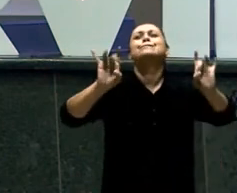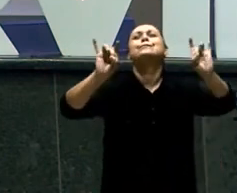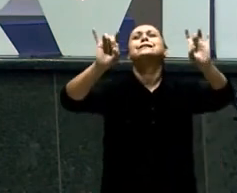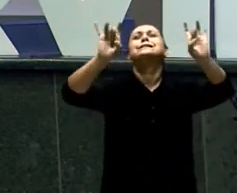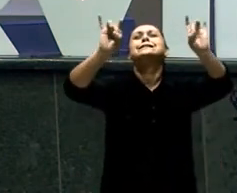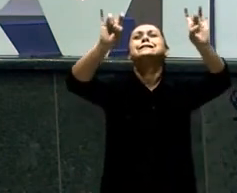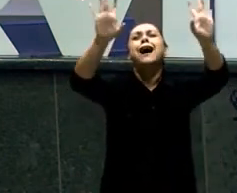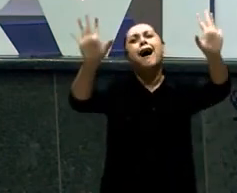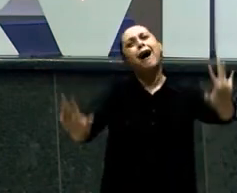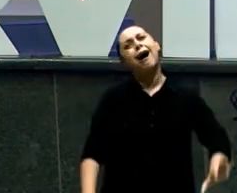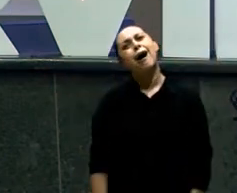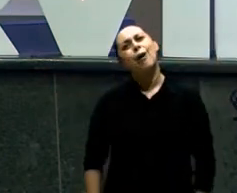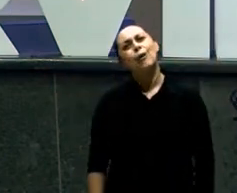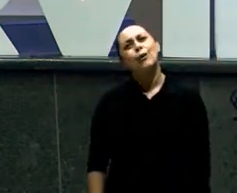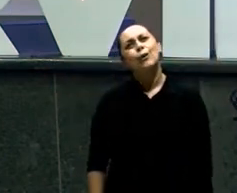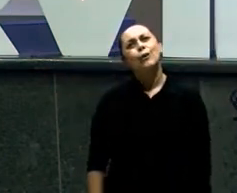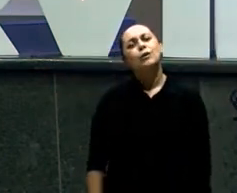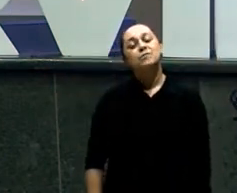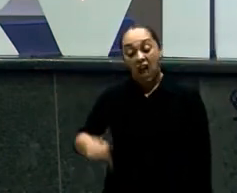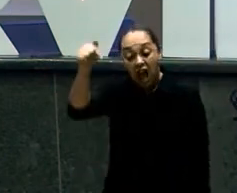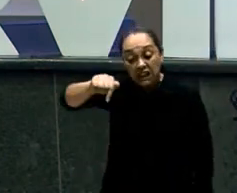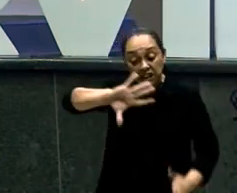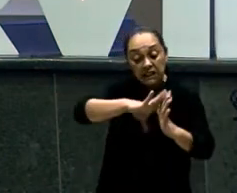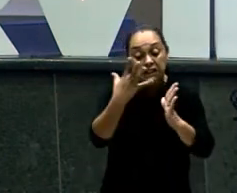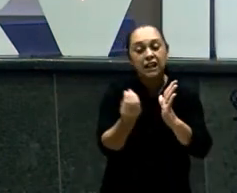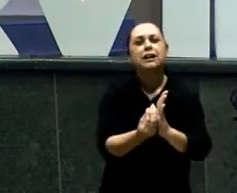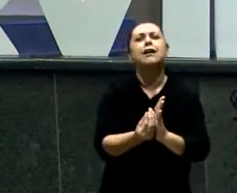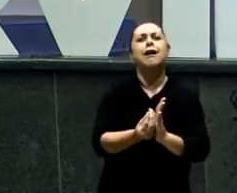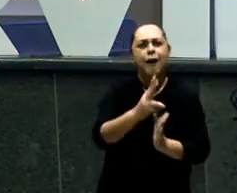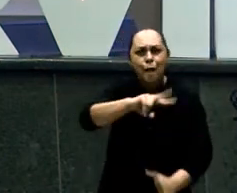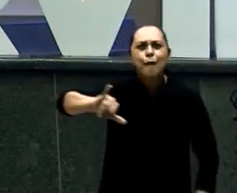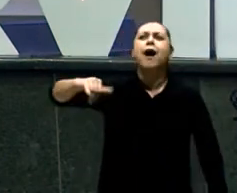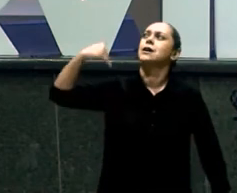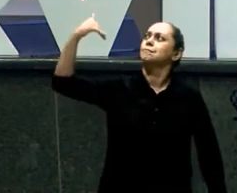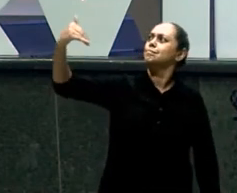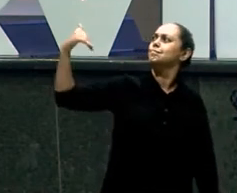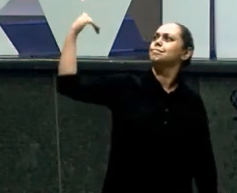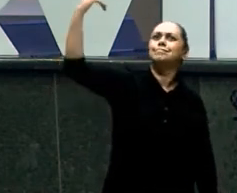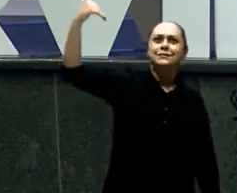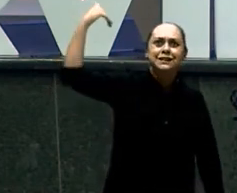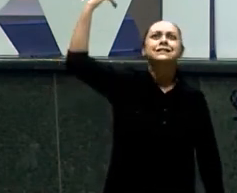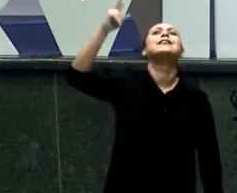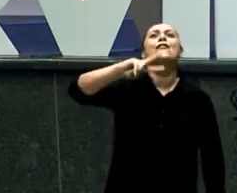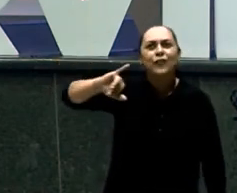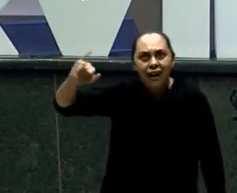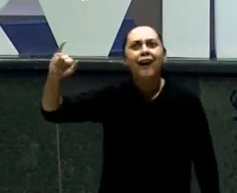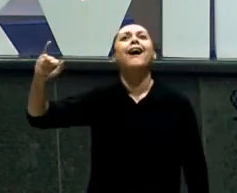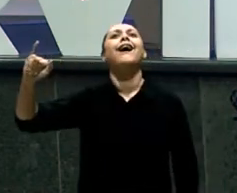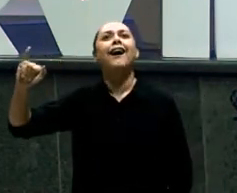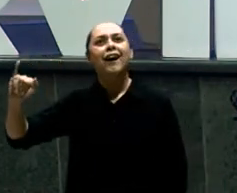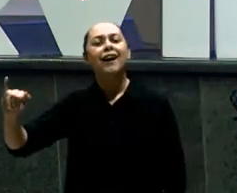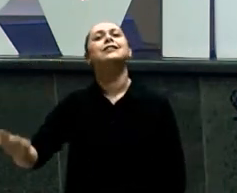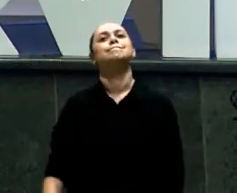igreja Viverá um ano De crescimento E vai atingir E Um nível tão bom De maturidade Que vai viver